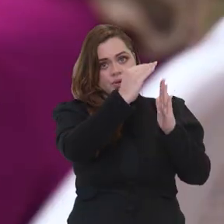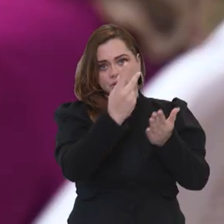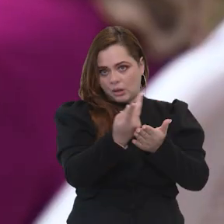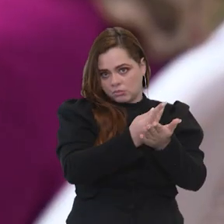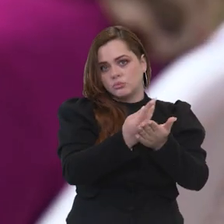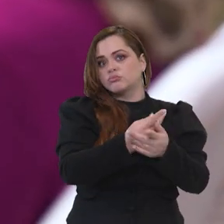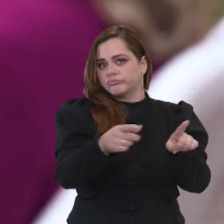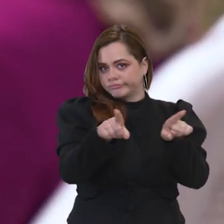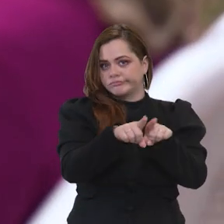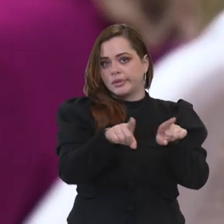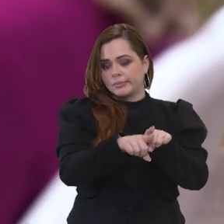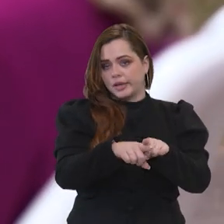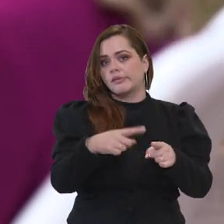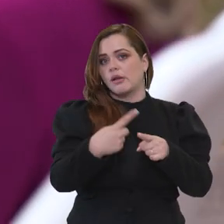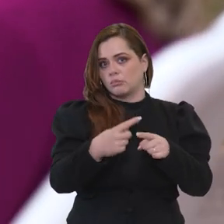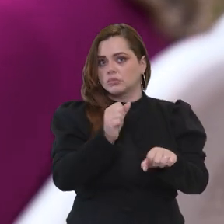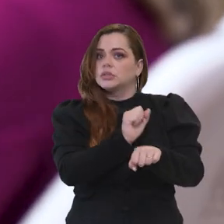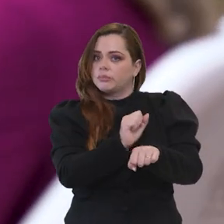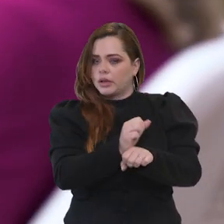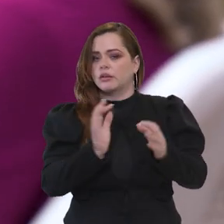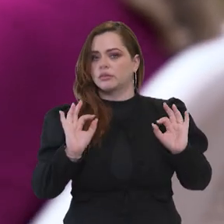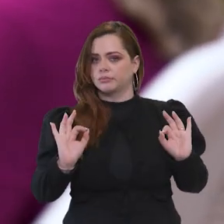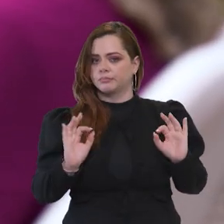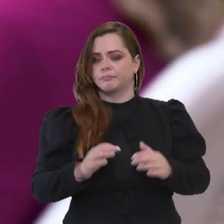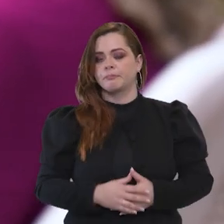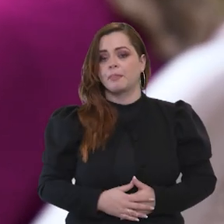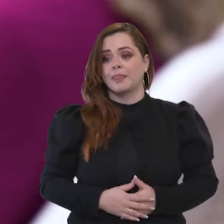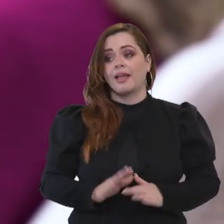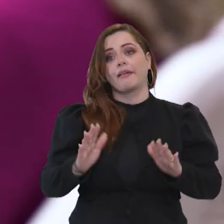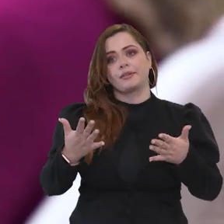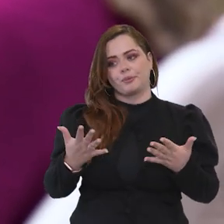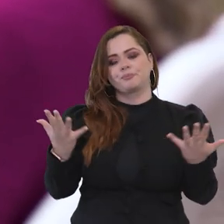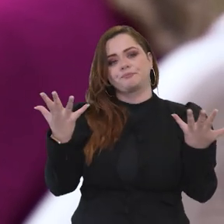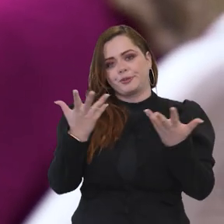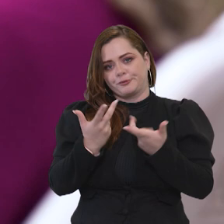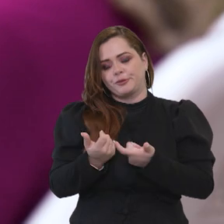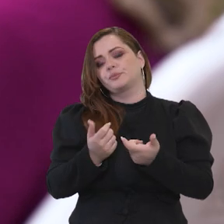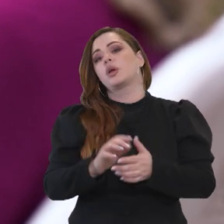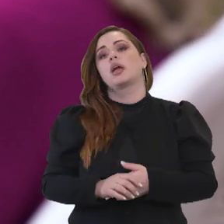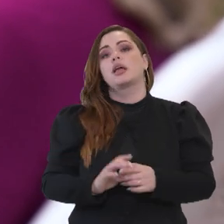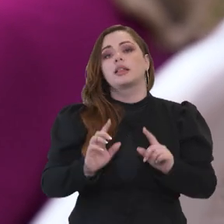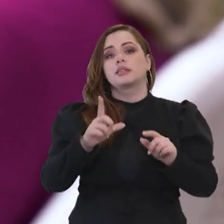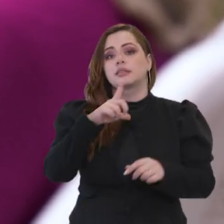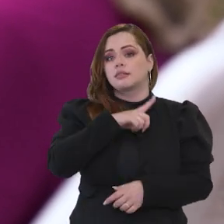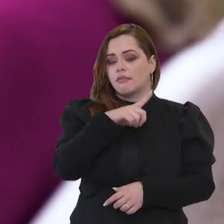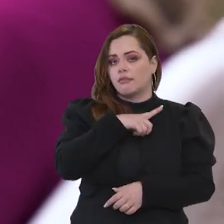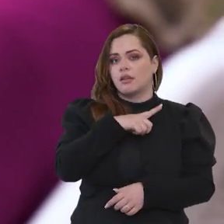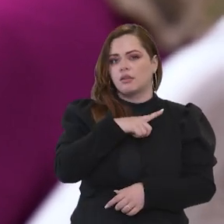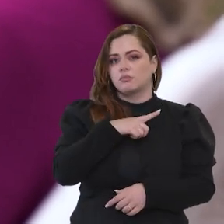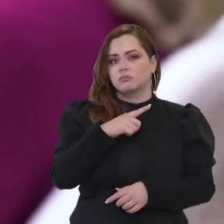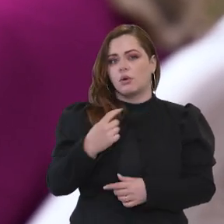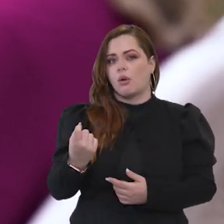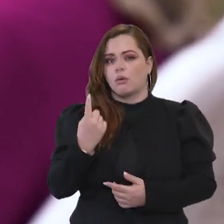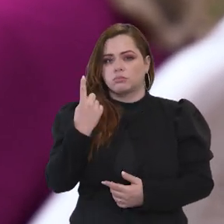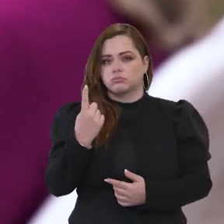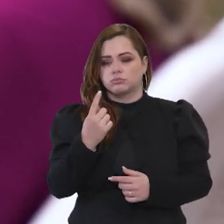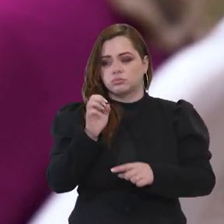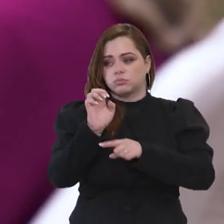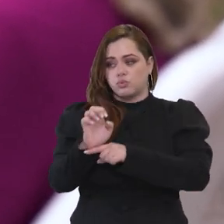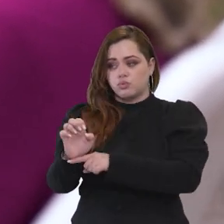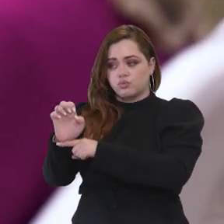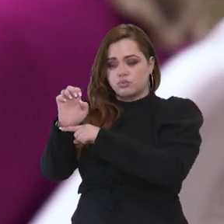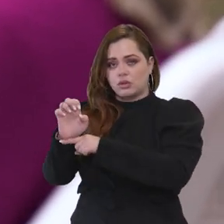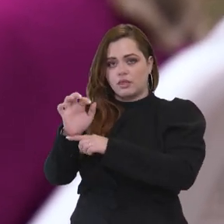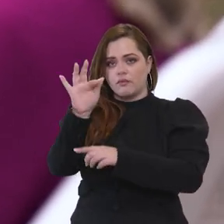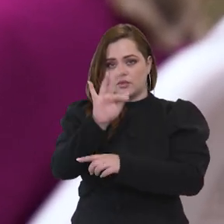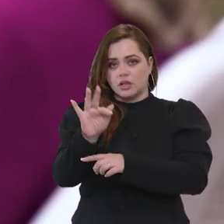também, né? Esse é o esperado? Carol, por incrível que possa parecer, já existem alguns estados